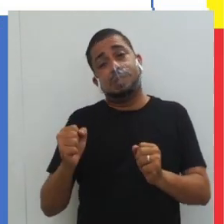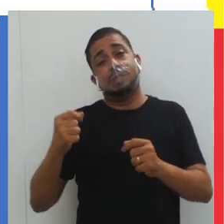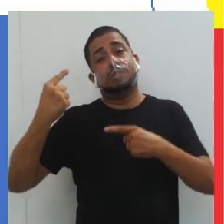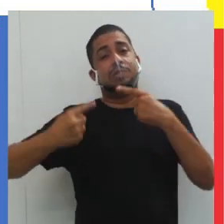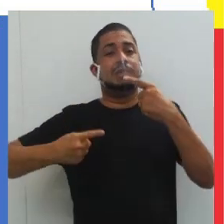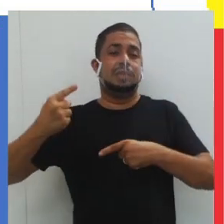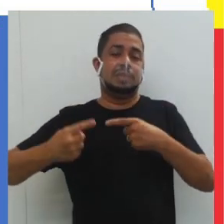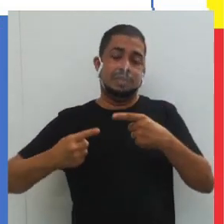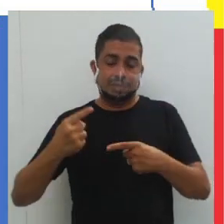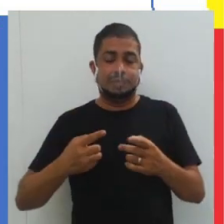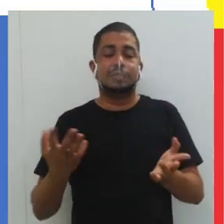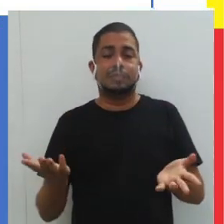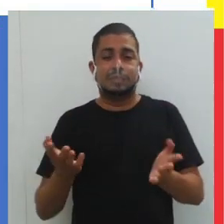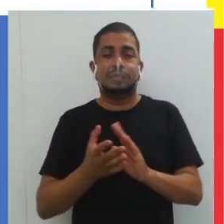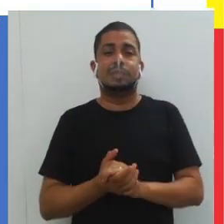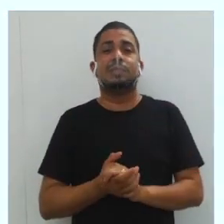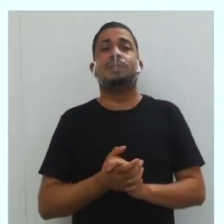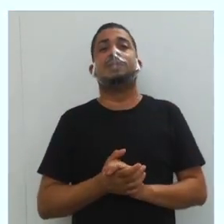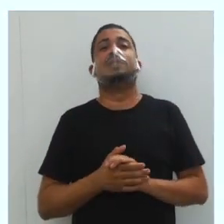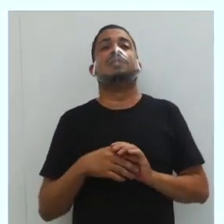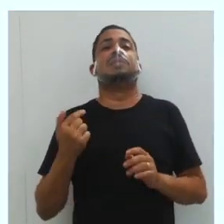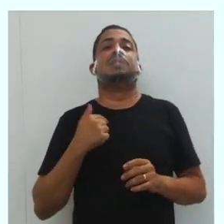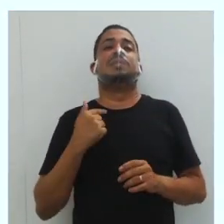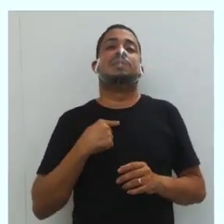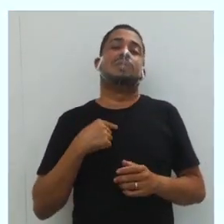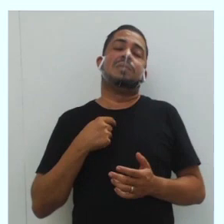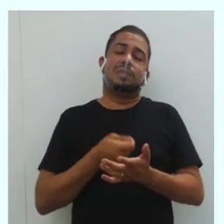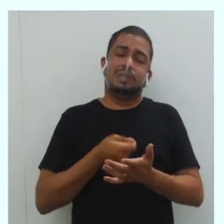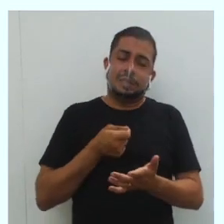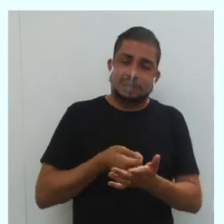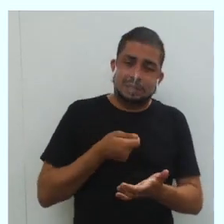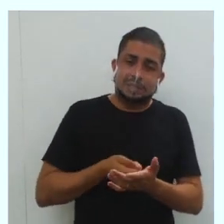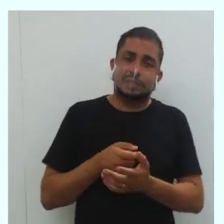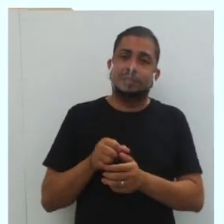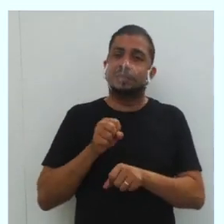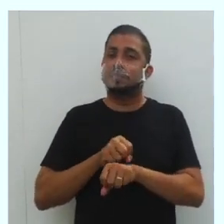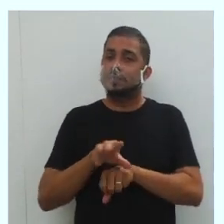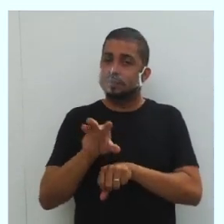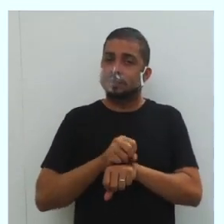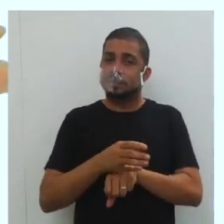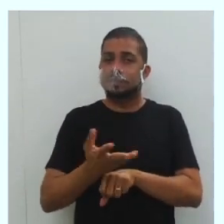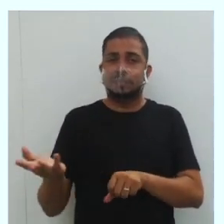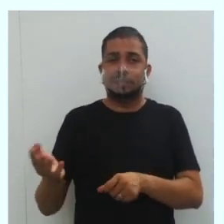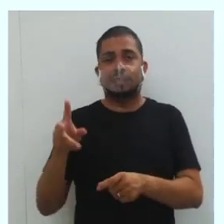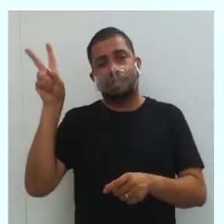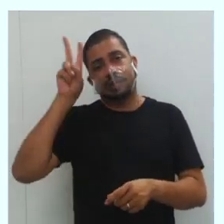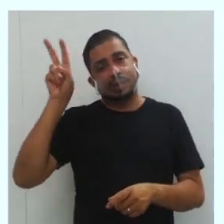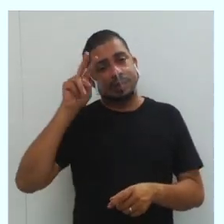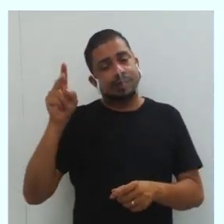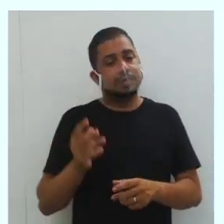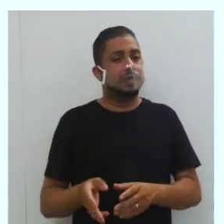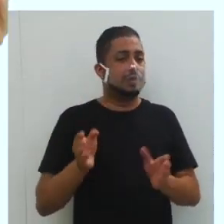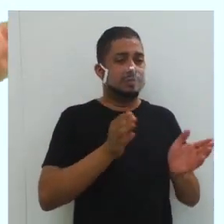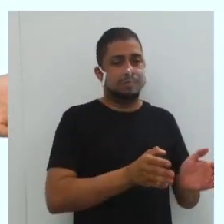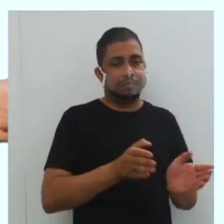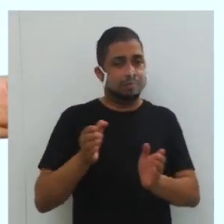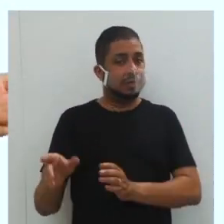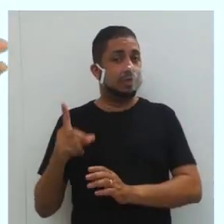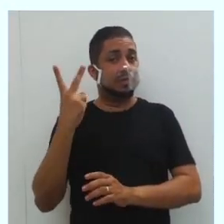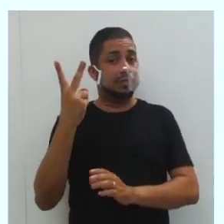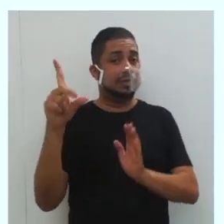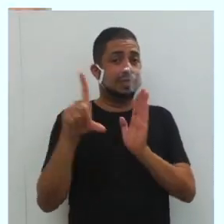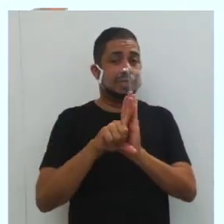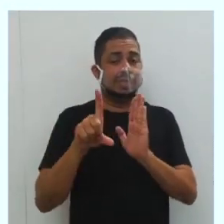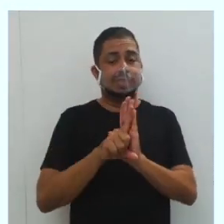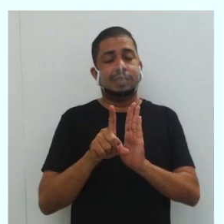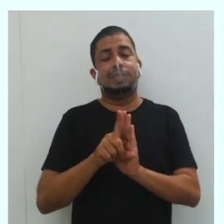político. E é isso justamente que eu estou tentando passar para vocês e lembrar que vamos trabalhar duas leis.